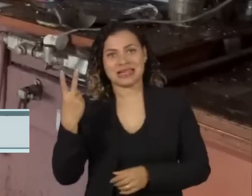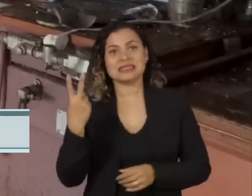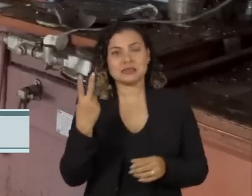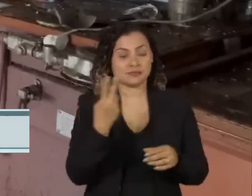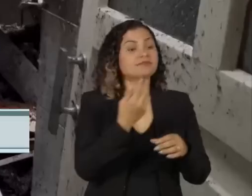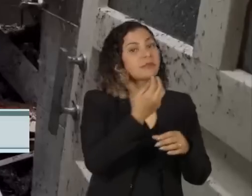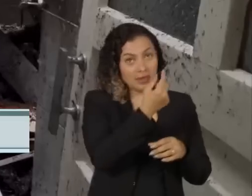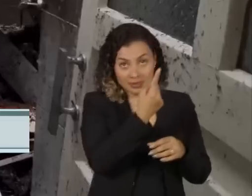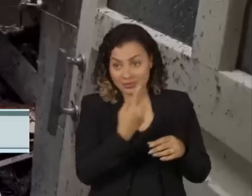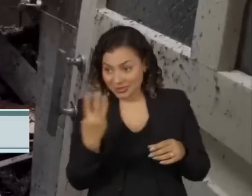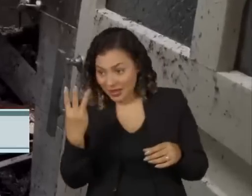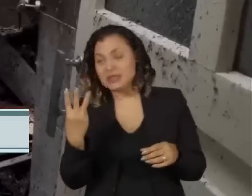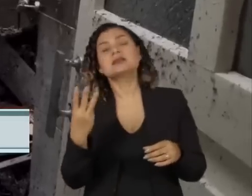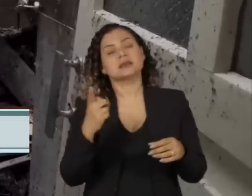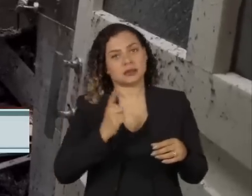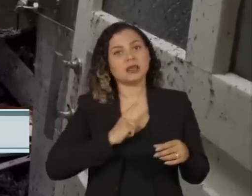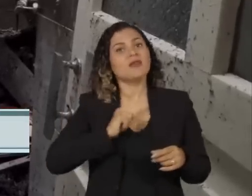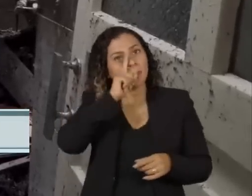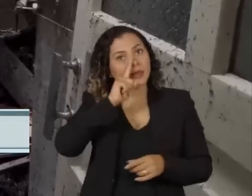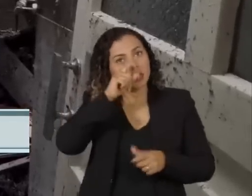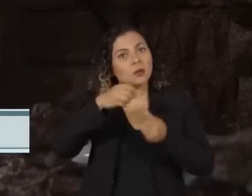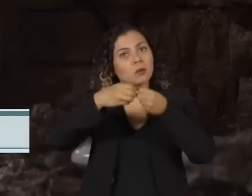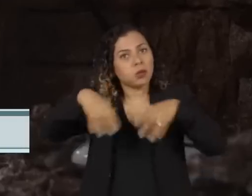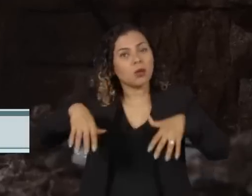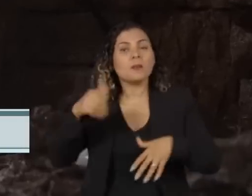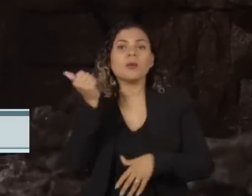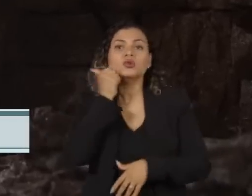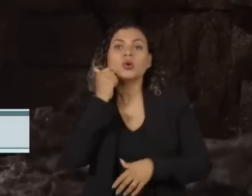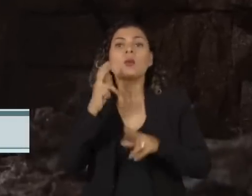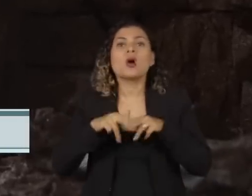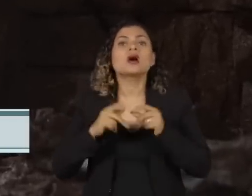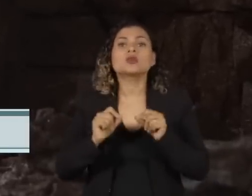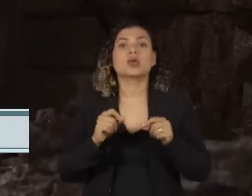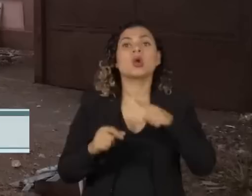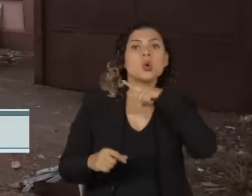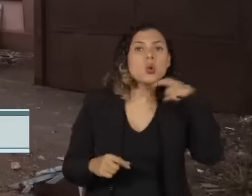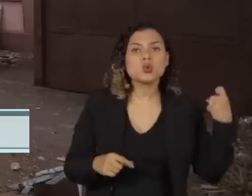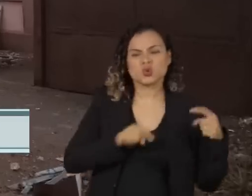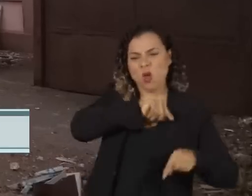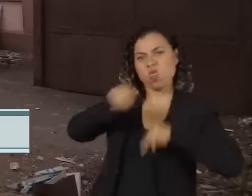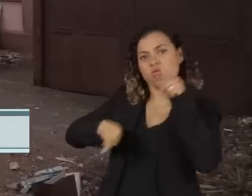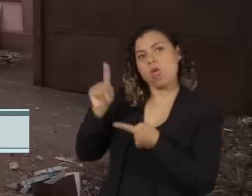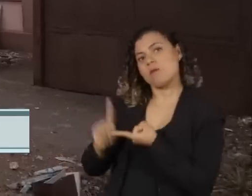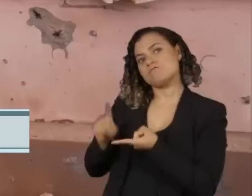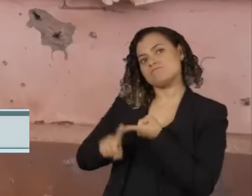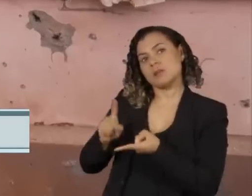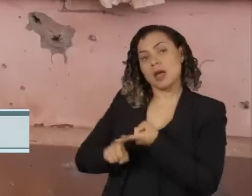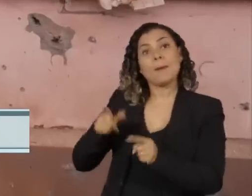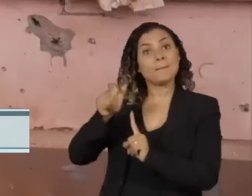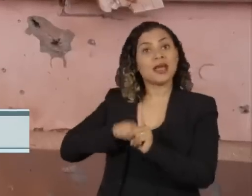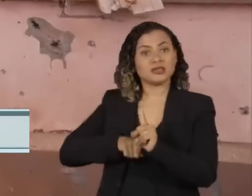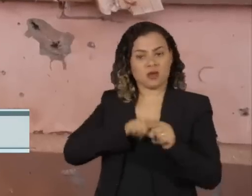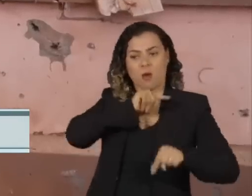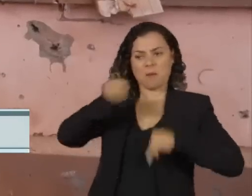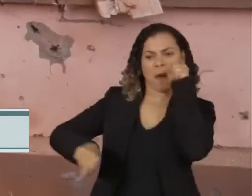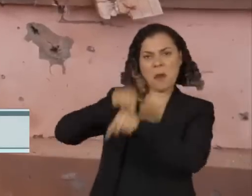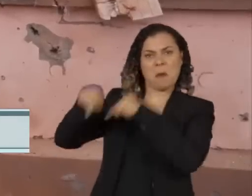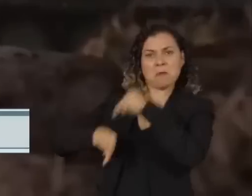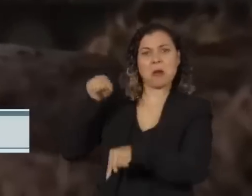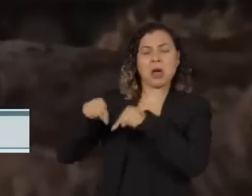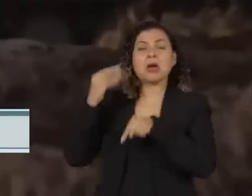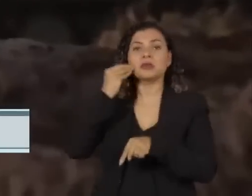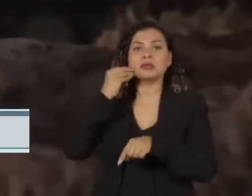Moscou disse que foi a resposta às explosões do lado russo da fronteira, no começo do mês, que classificou de